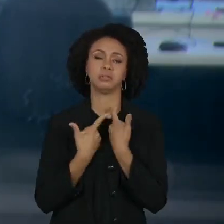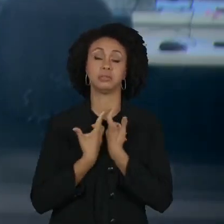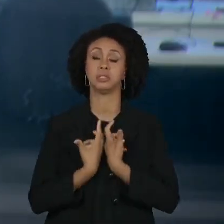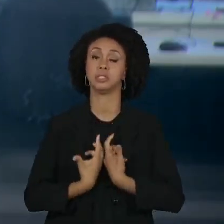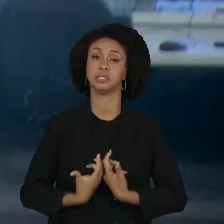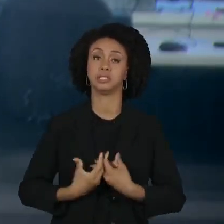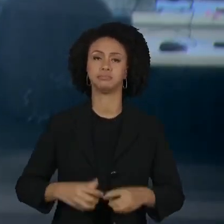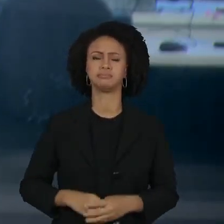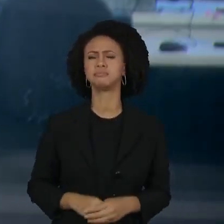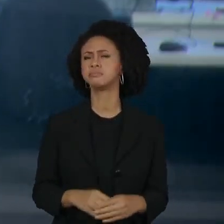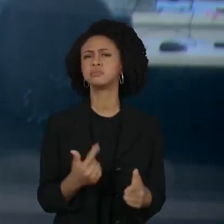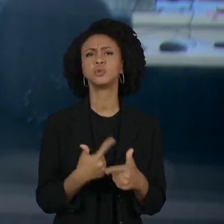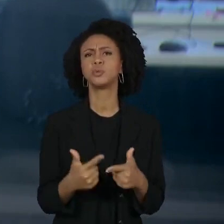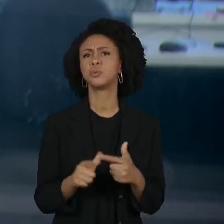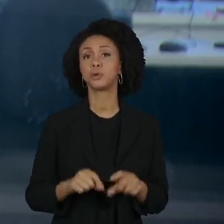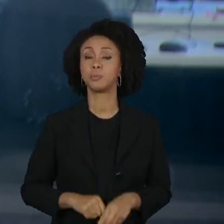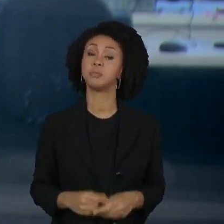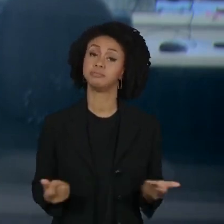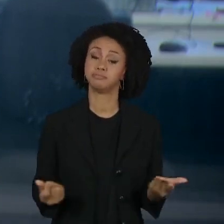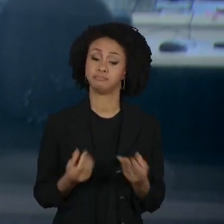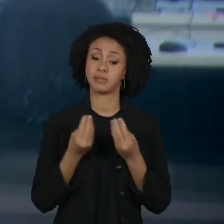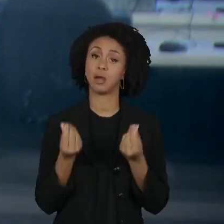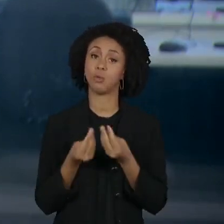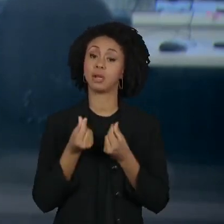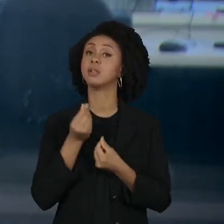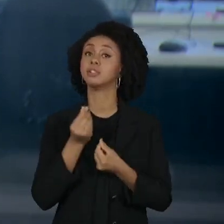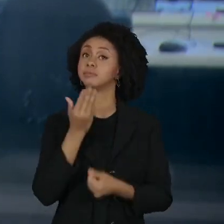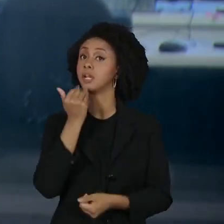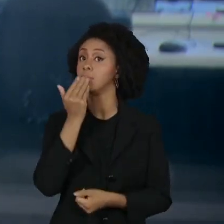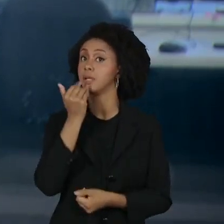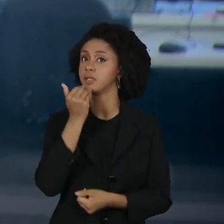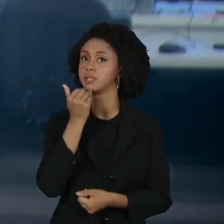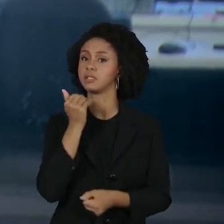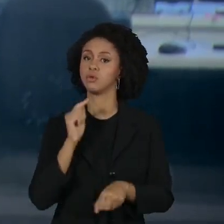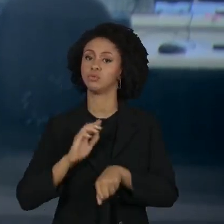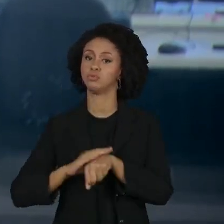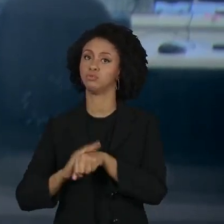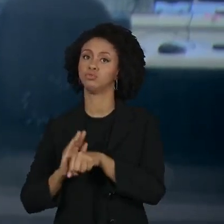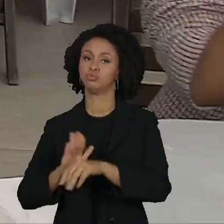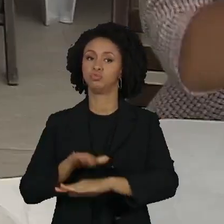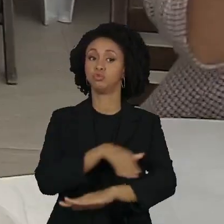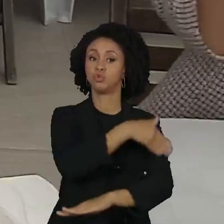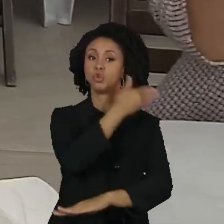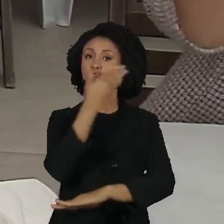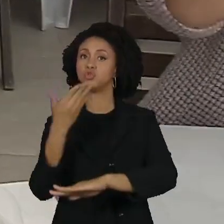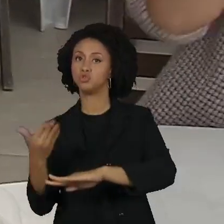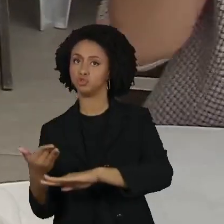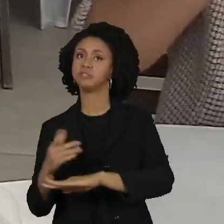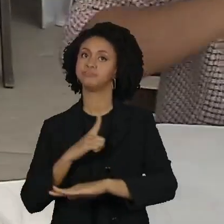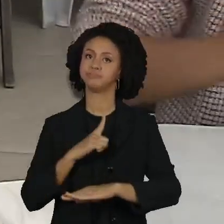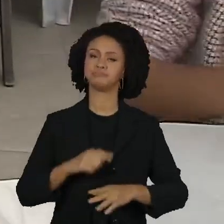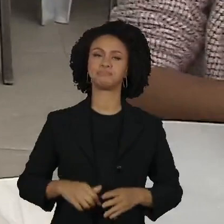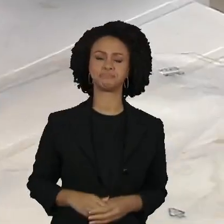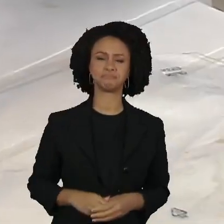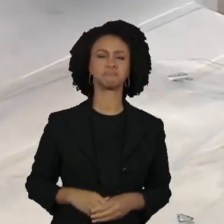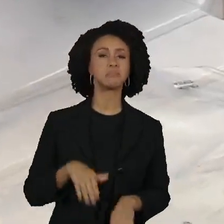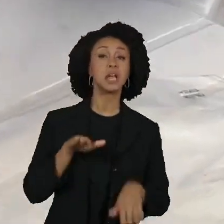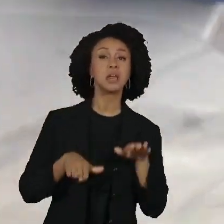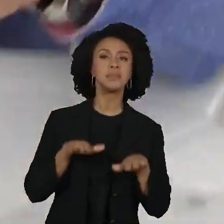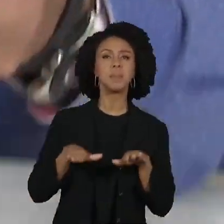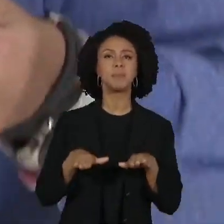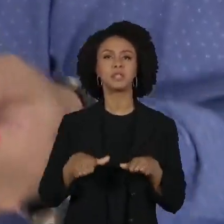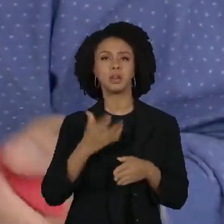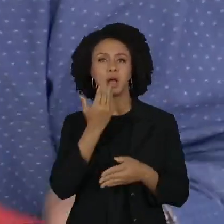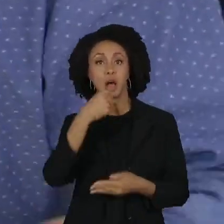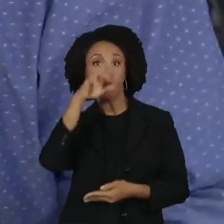O problema está atrelado à qualidade da alimentação durante alguns períodos do dia. A depender do que come no